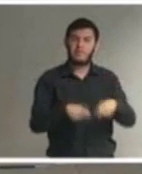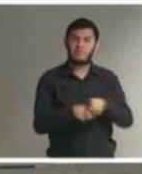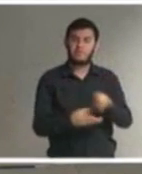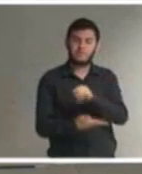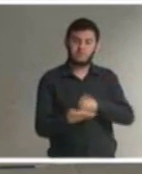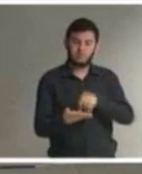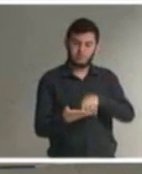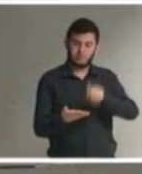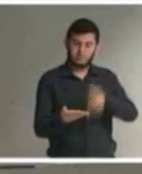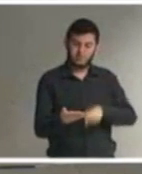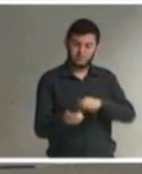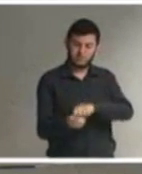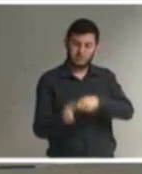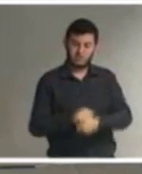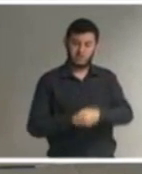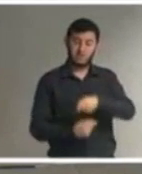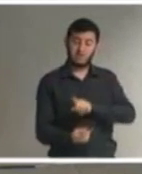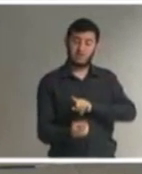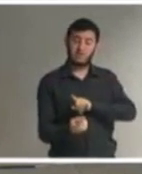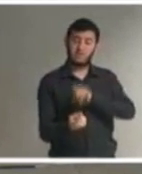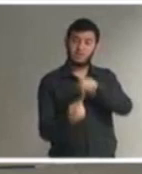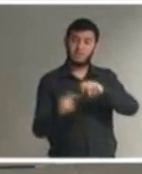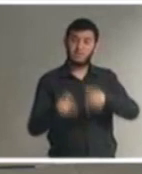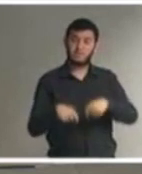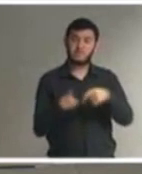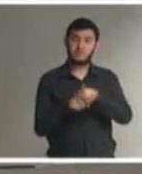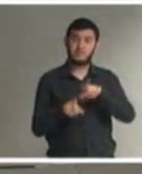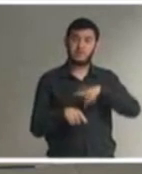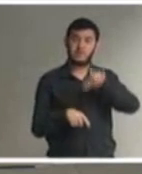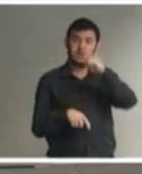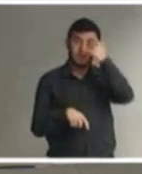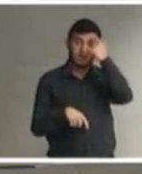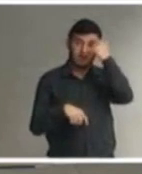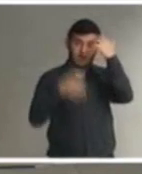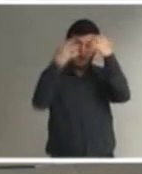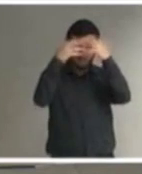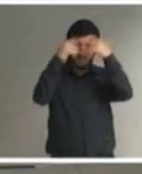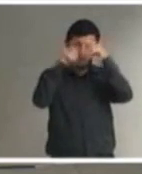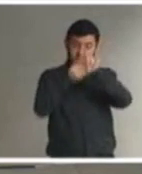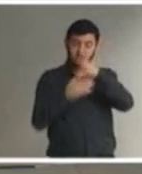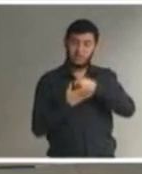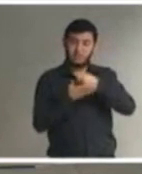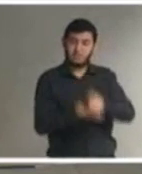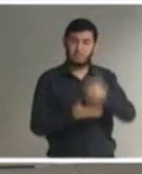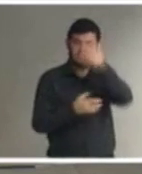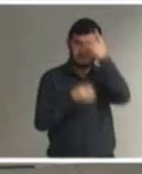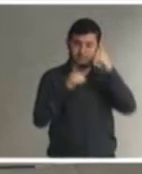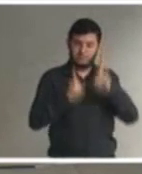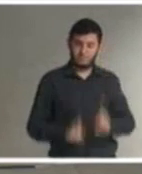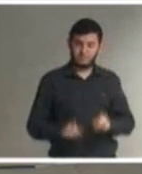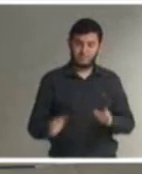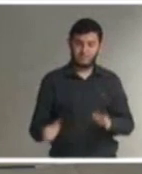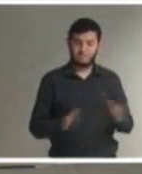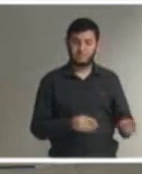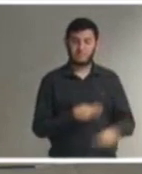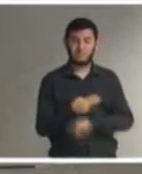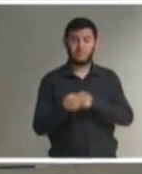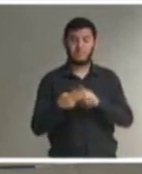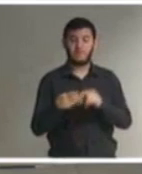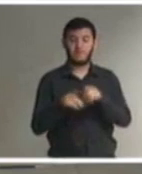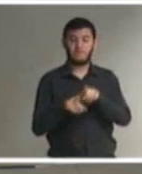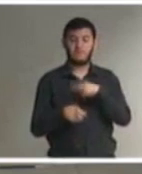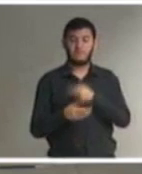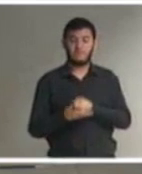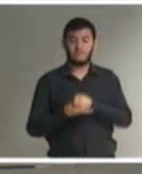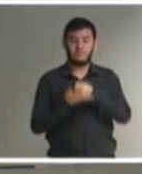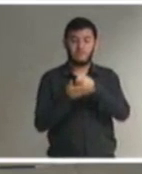esses novos instrumentos legais outra outra sugestão de atuação nós temos a estimulação a oferta de